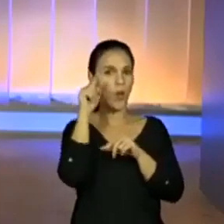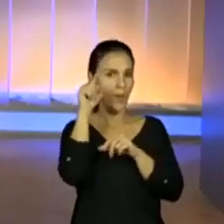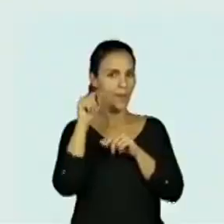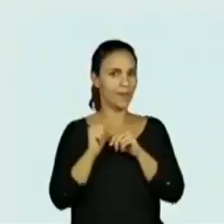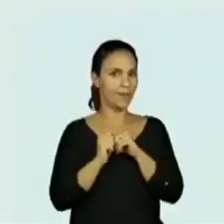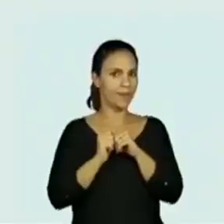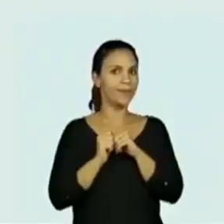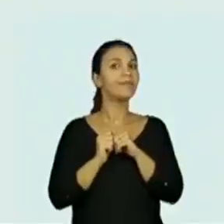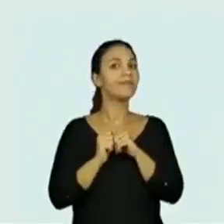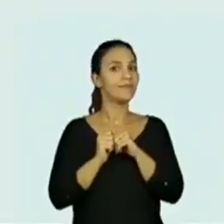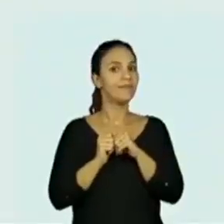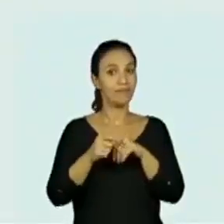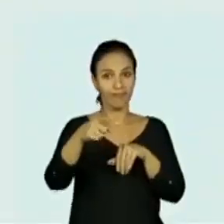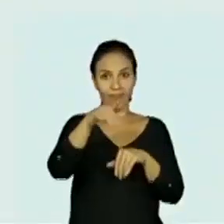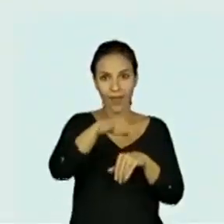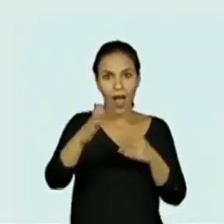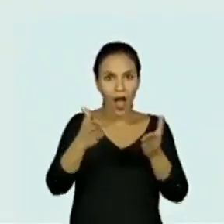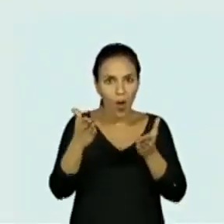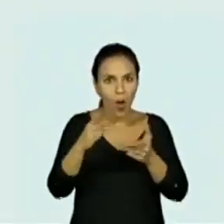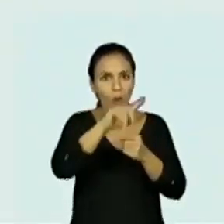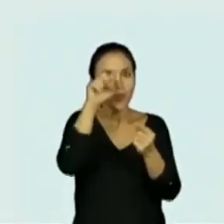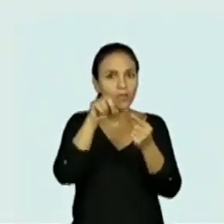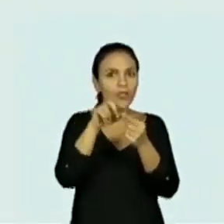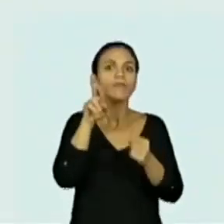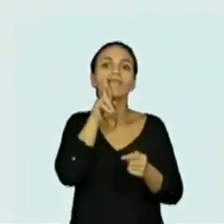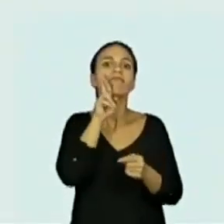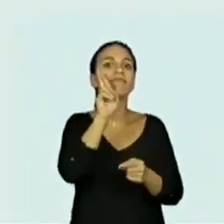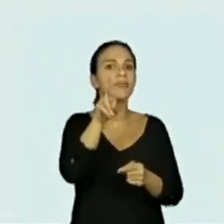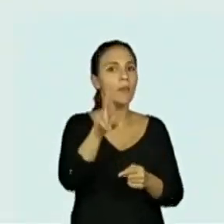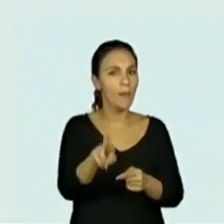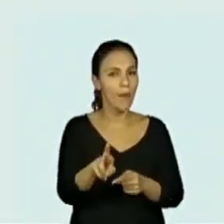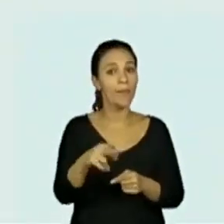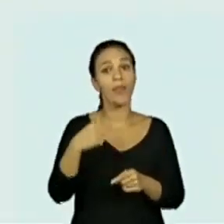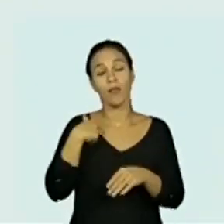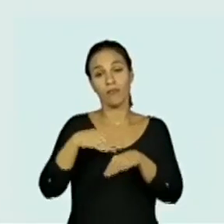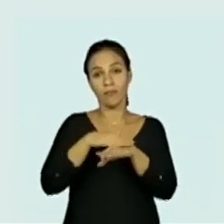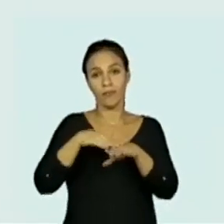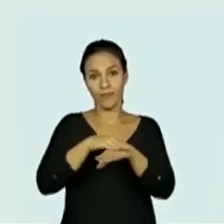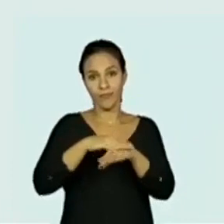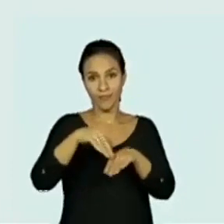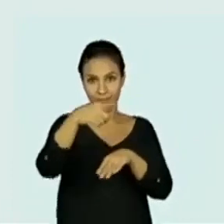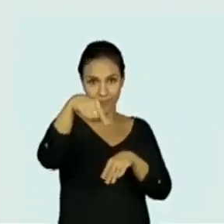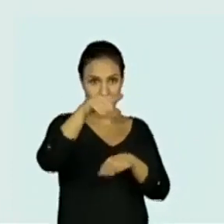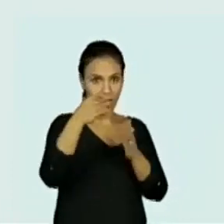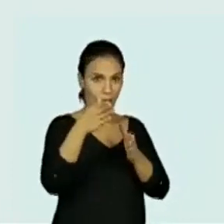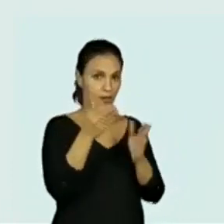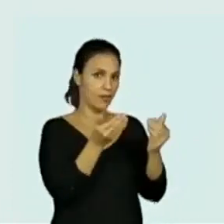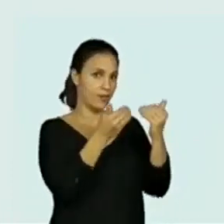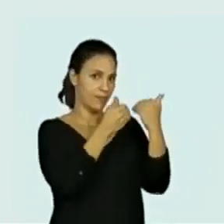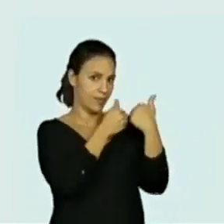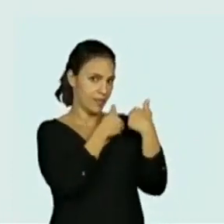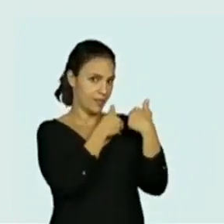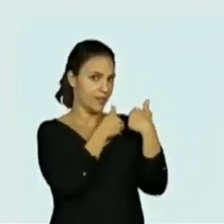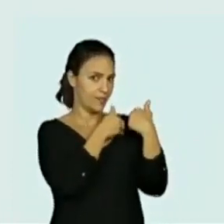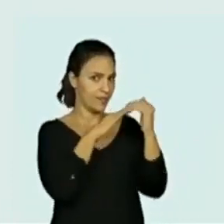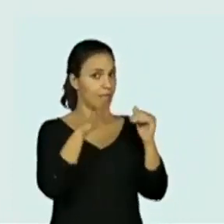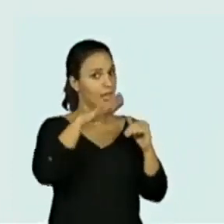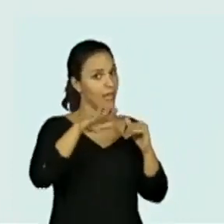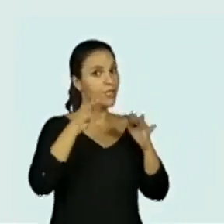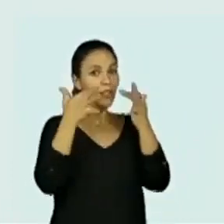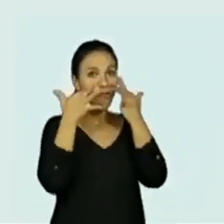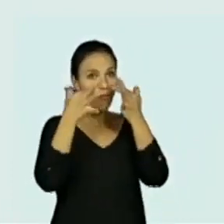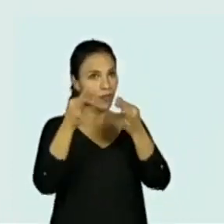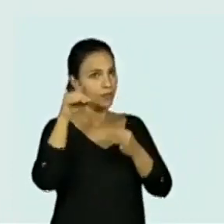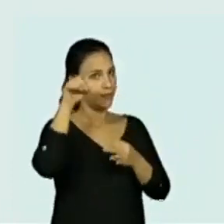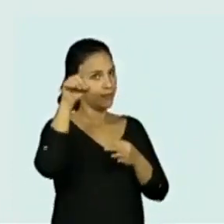olha só. Enquanto as crianças estão respondendo estas questões, eu vou conversando com vocês responsáveis. Tudo bem? Então, criançada, vamos